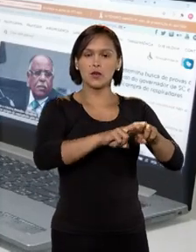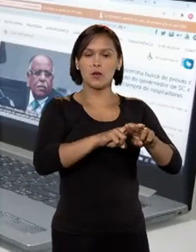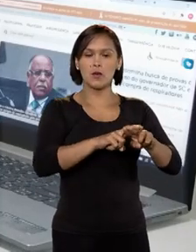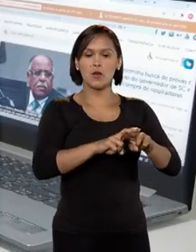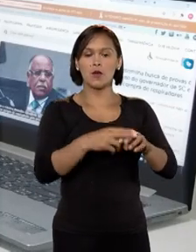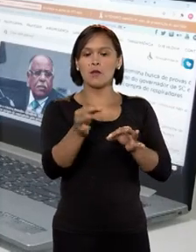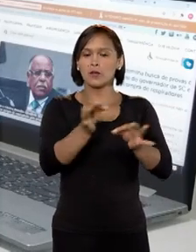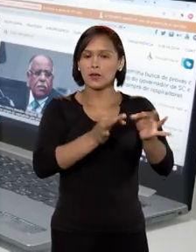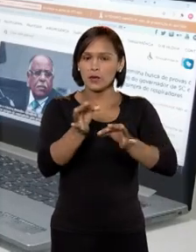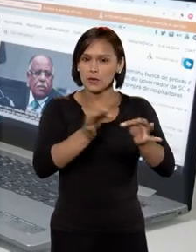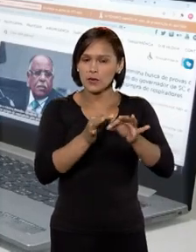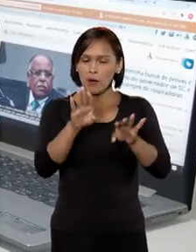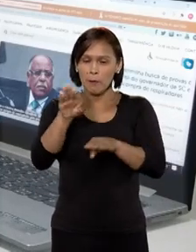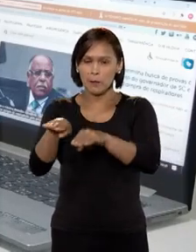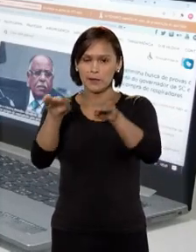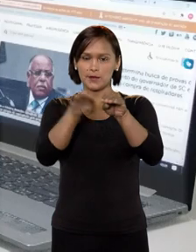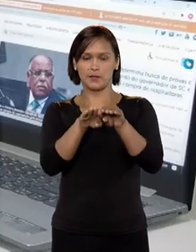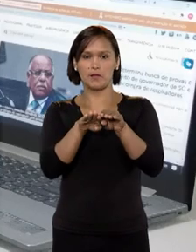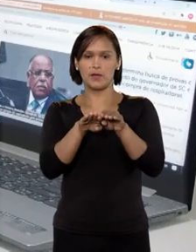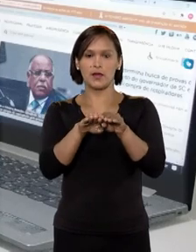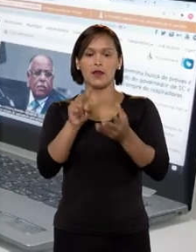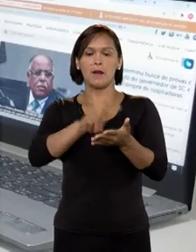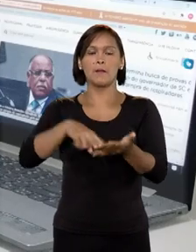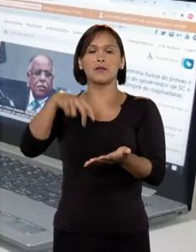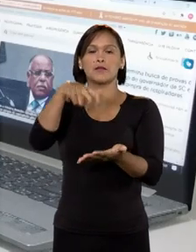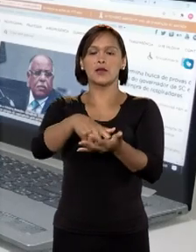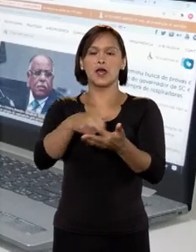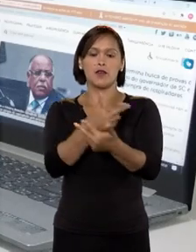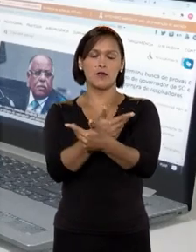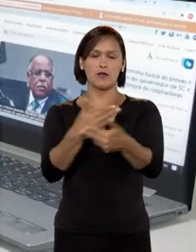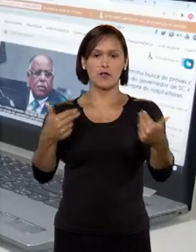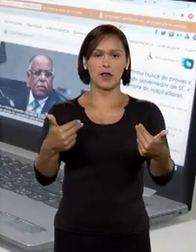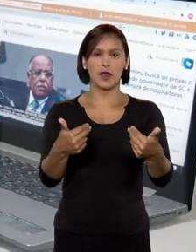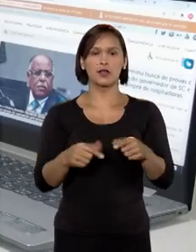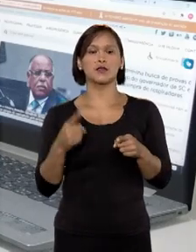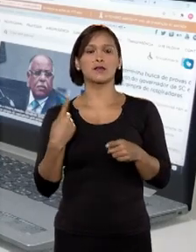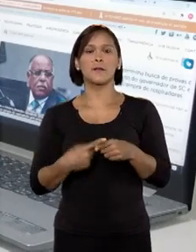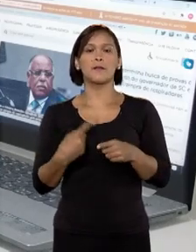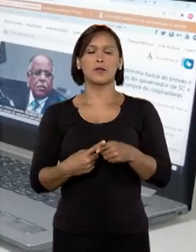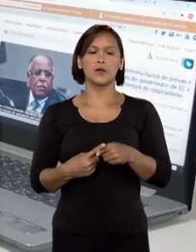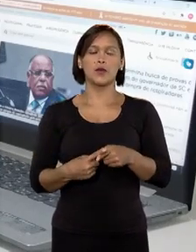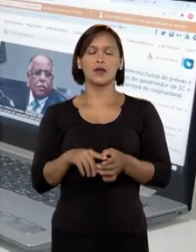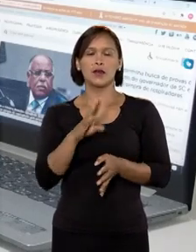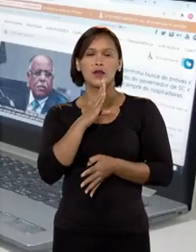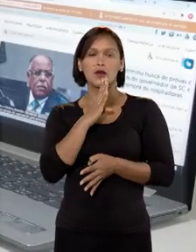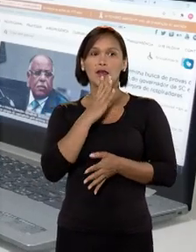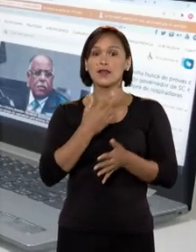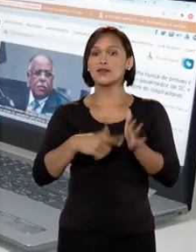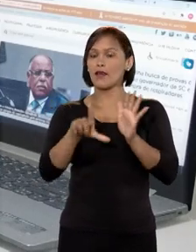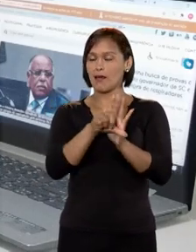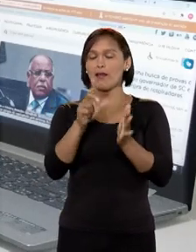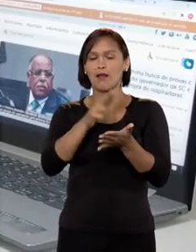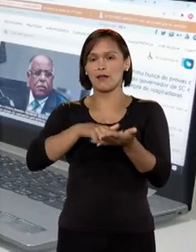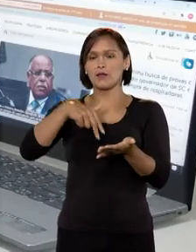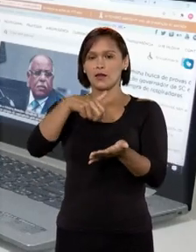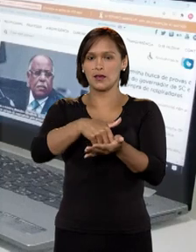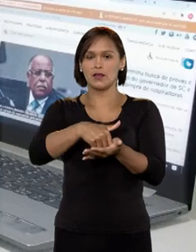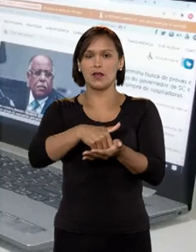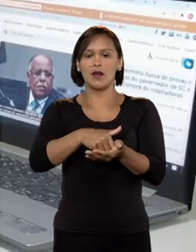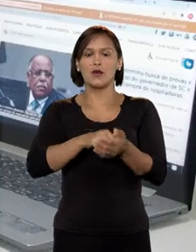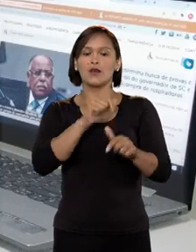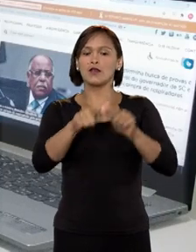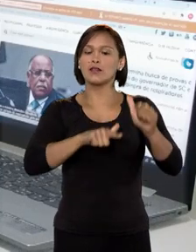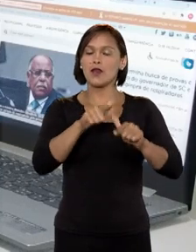por corrupção passiva, pena fundamentada, entre outros motivos, pelo fato dele ter conhecimento da lei penal